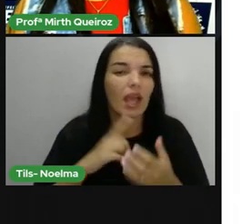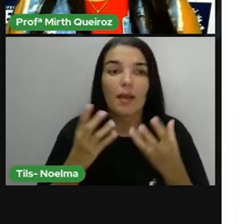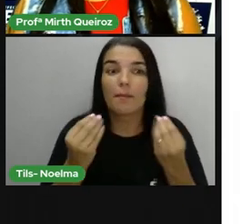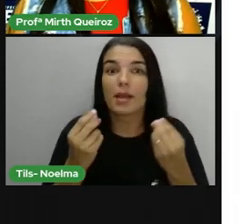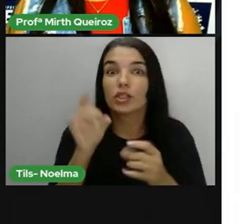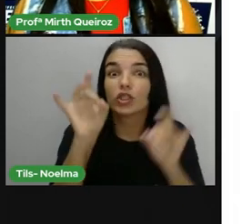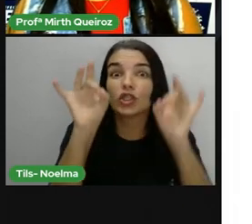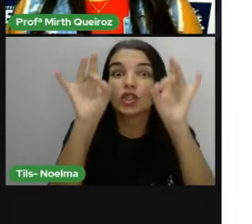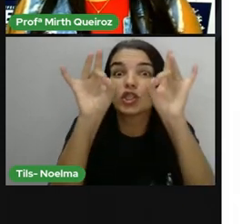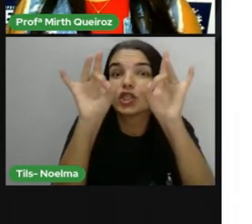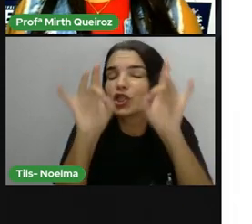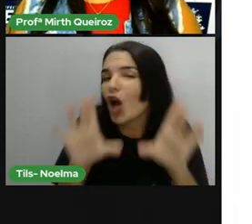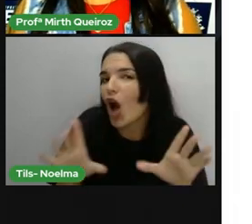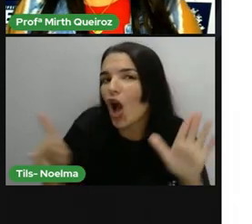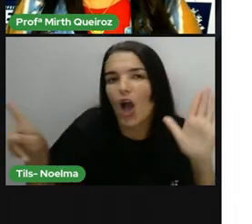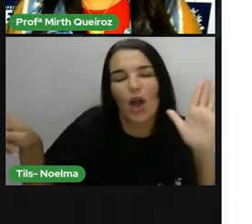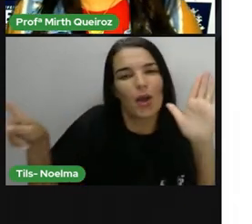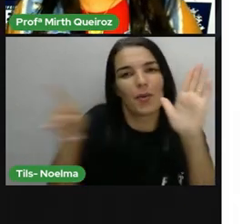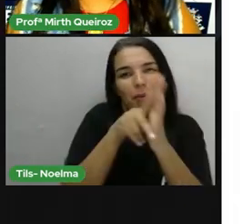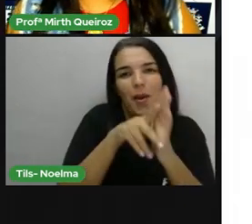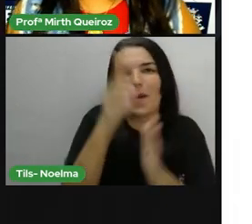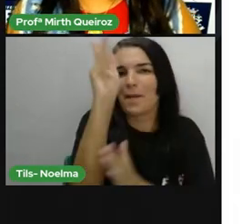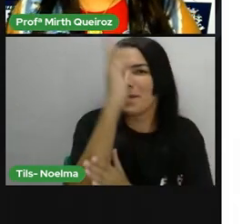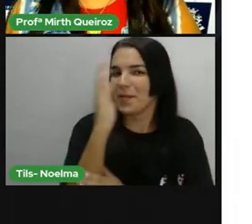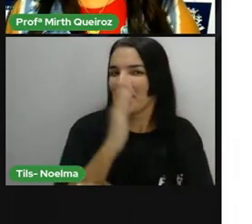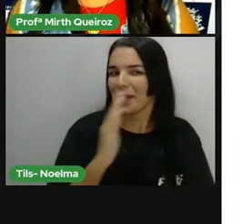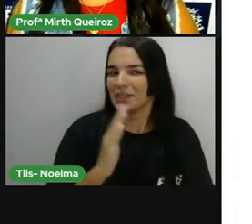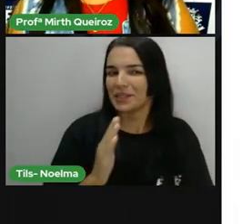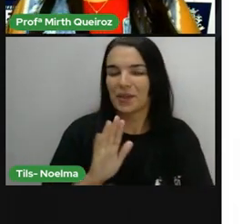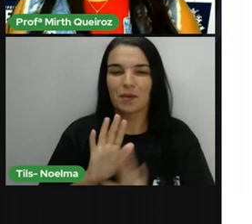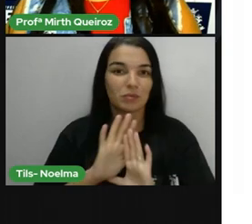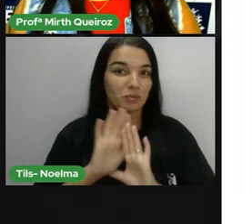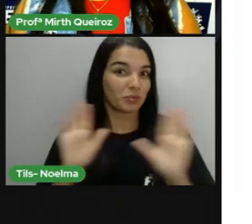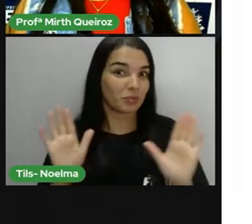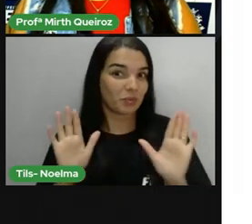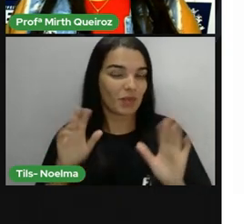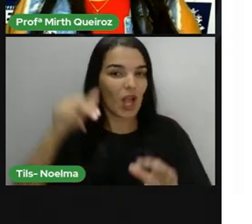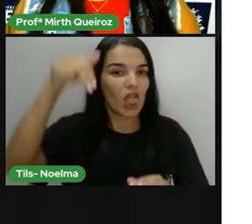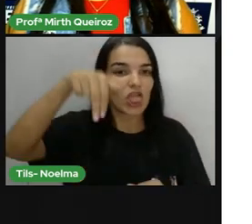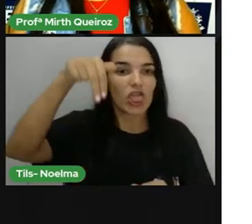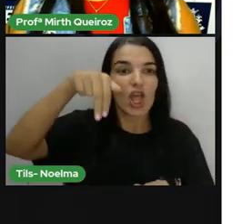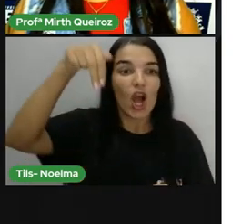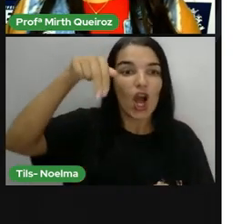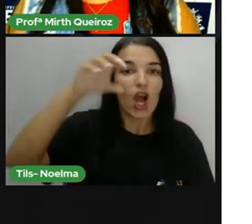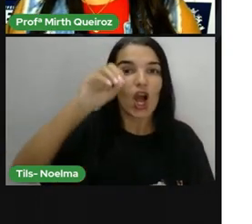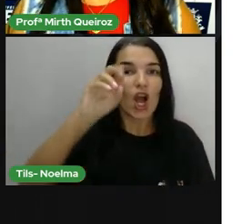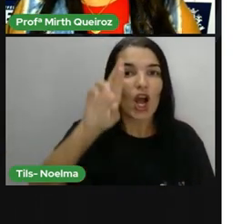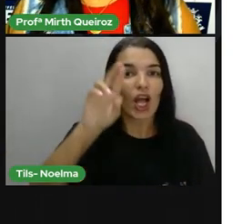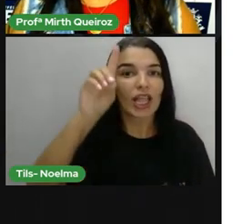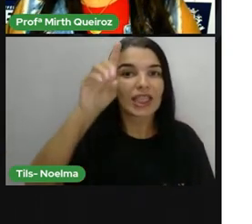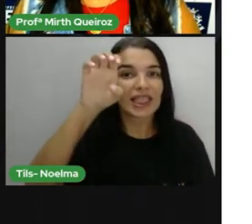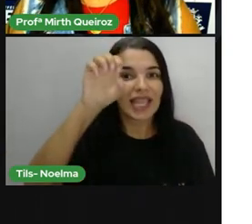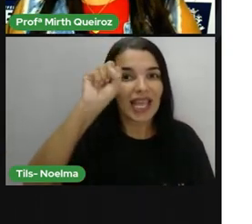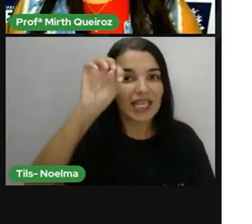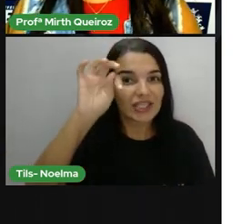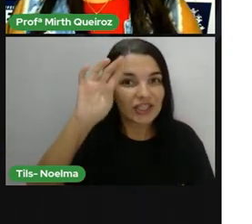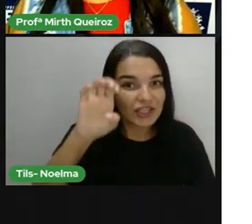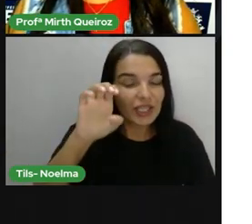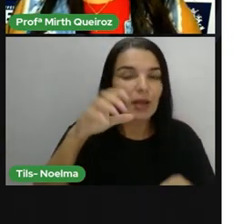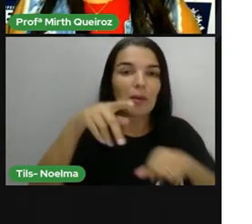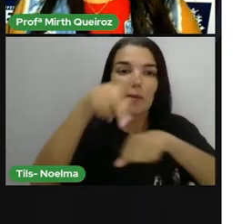exclusivo do Brasil. E vai pegar aí todos os estados